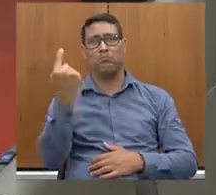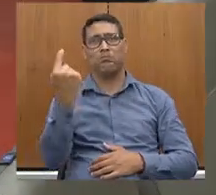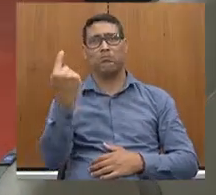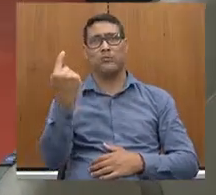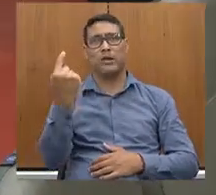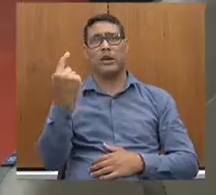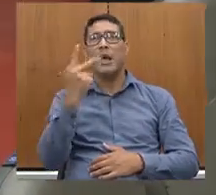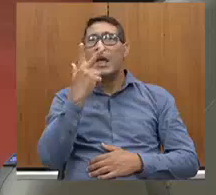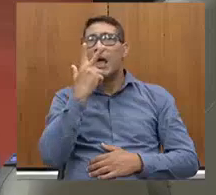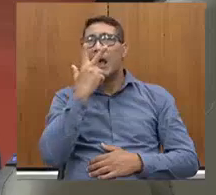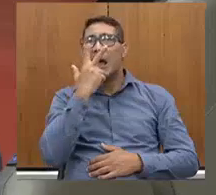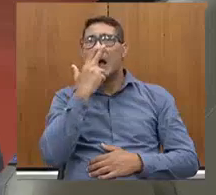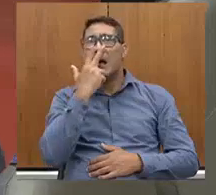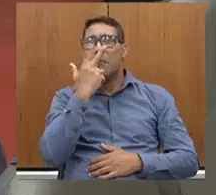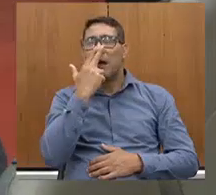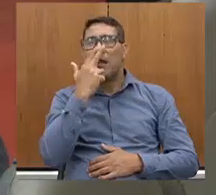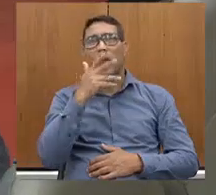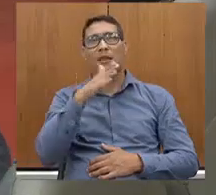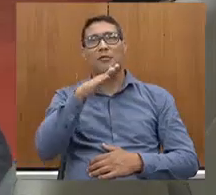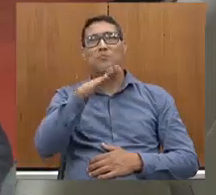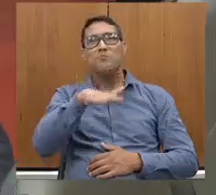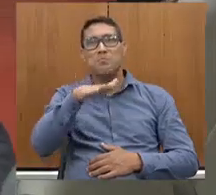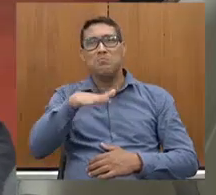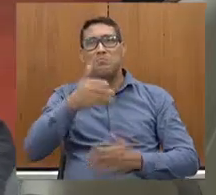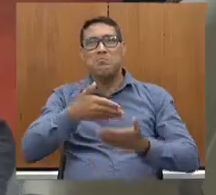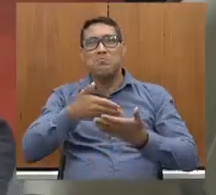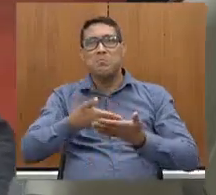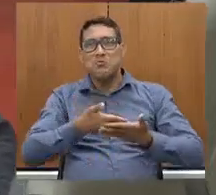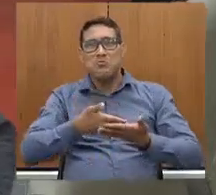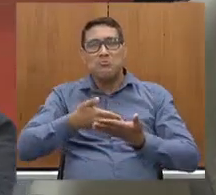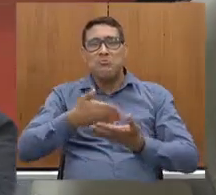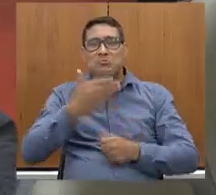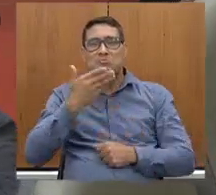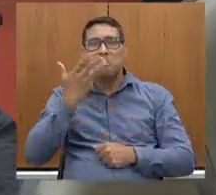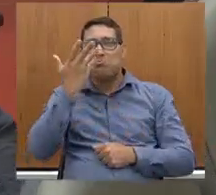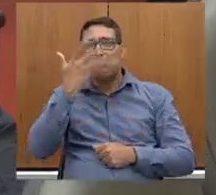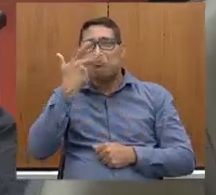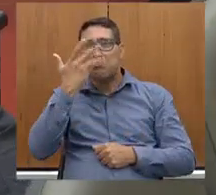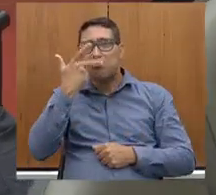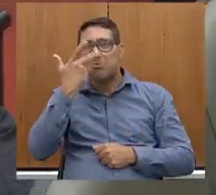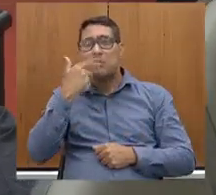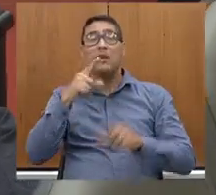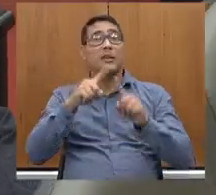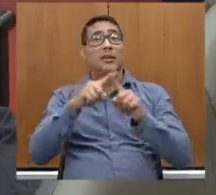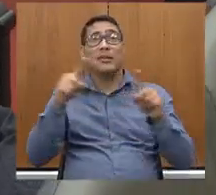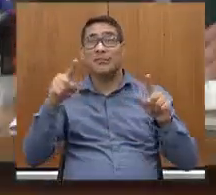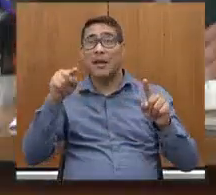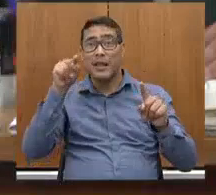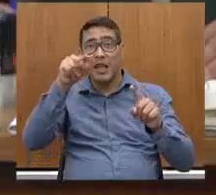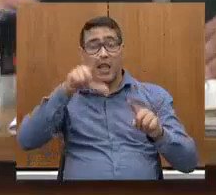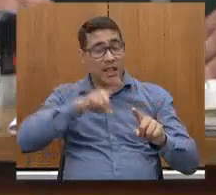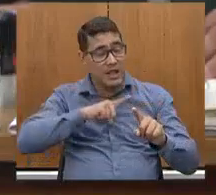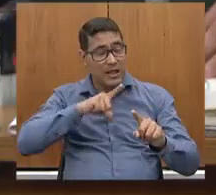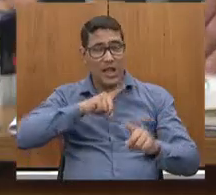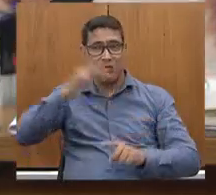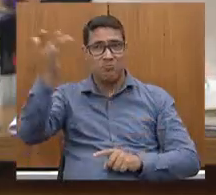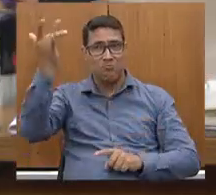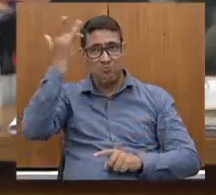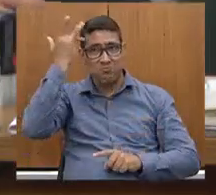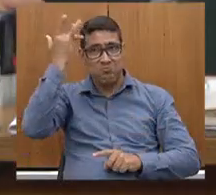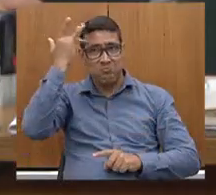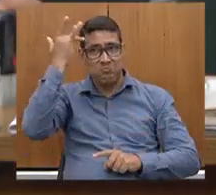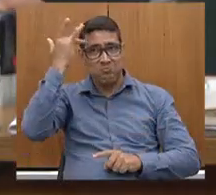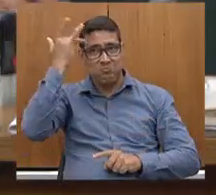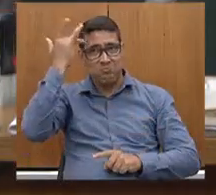um menino, mas aquilo tem um potencial que vocês, Carol, não sabem como que é. Então, assim,